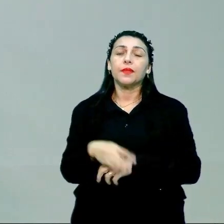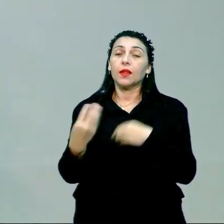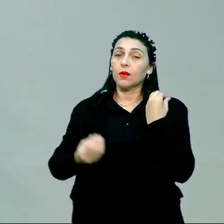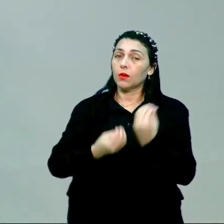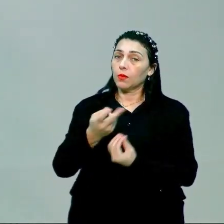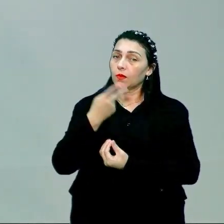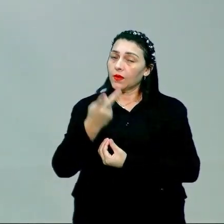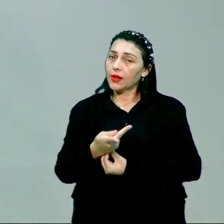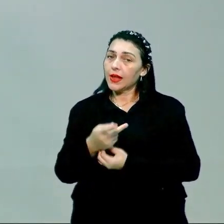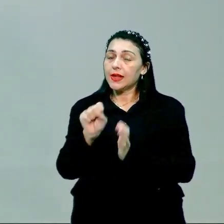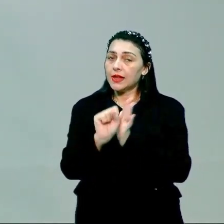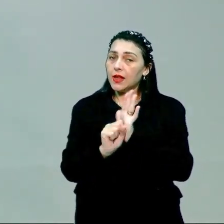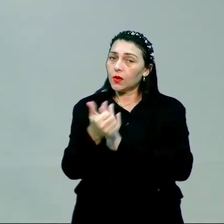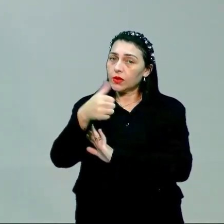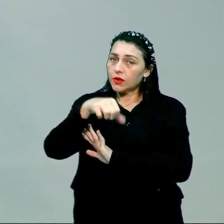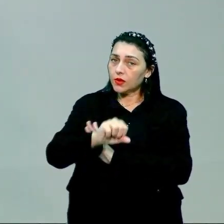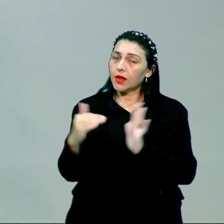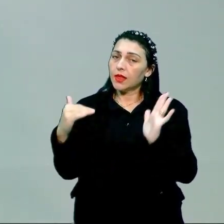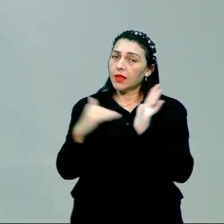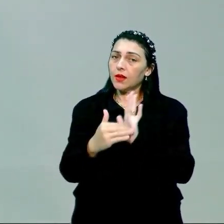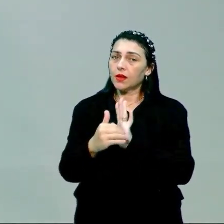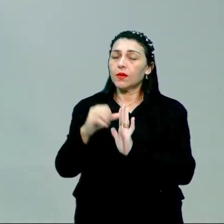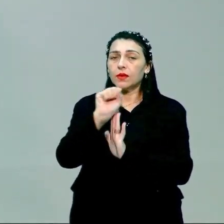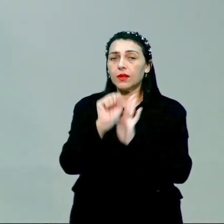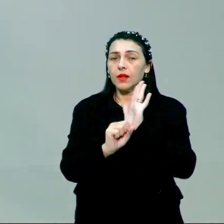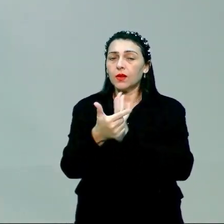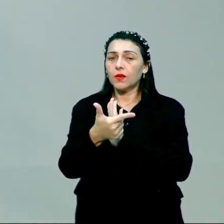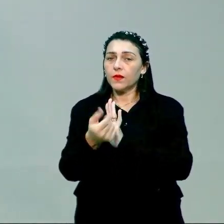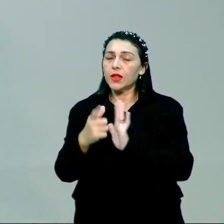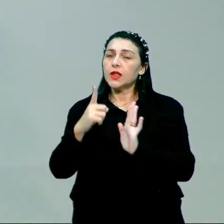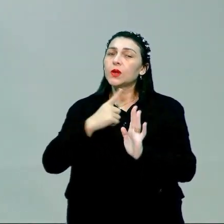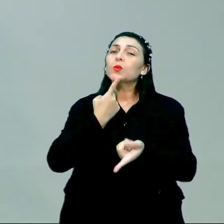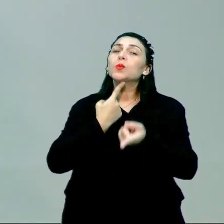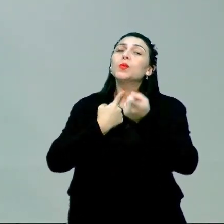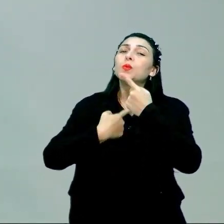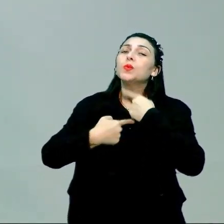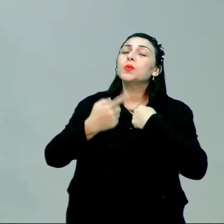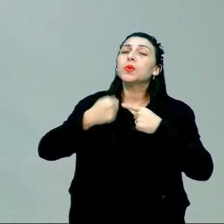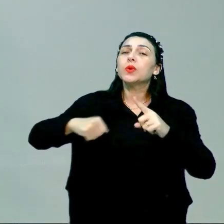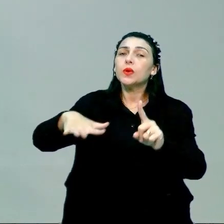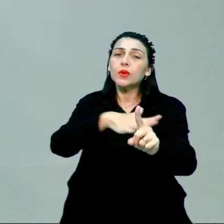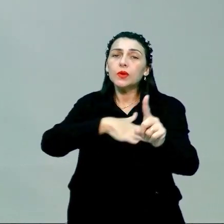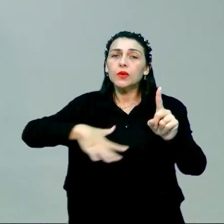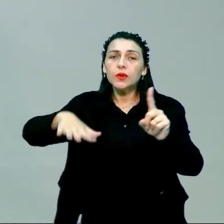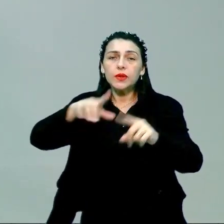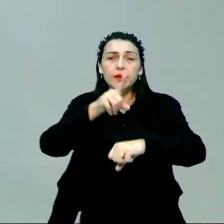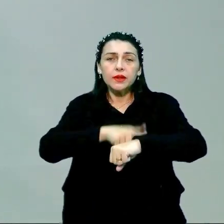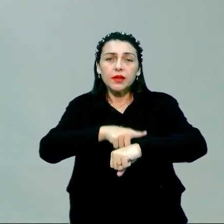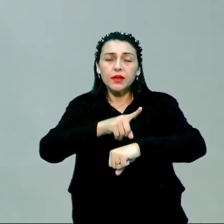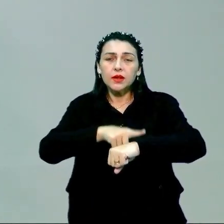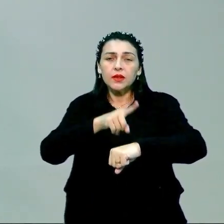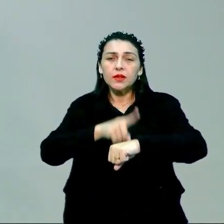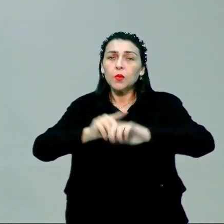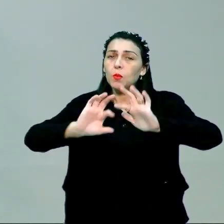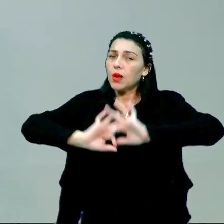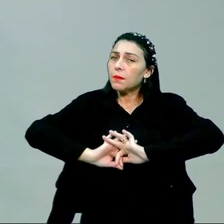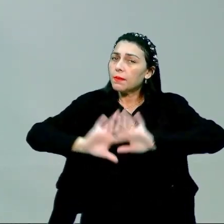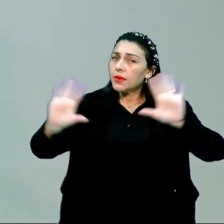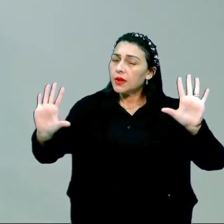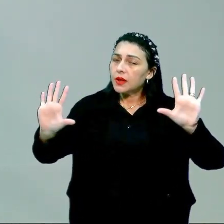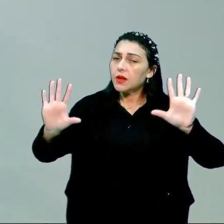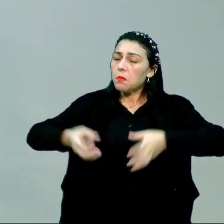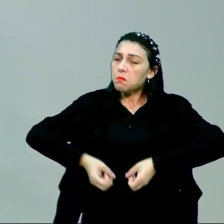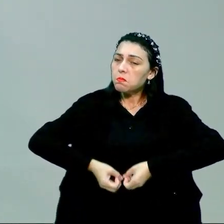eu disse, século XIX para o século XX, havia um desejo na sociedade da época de uma libertação.